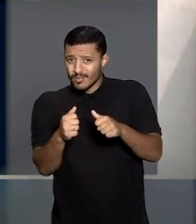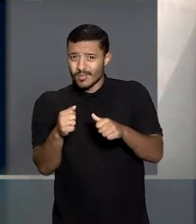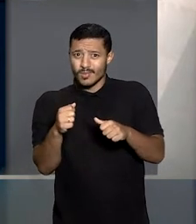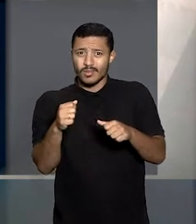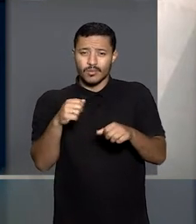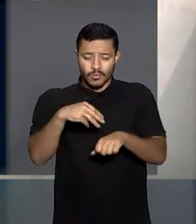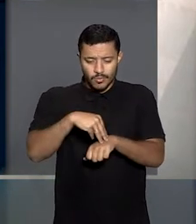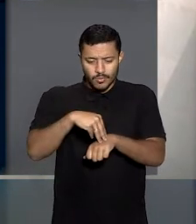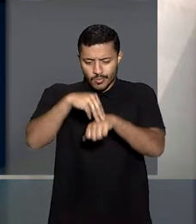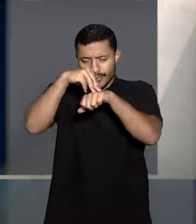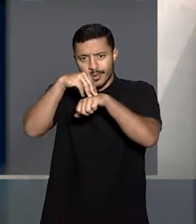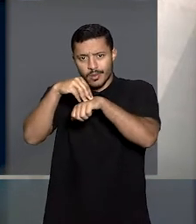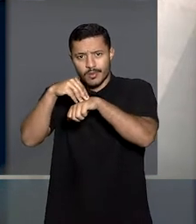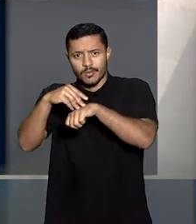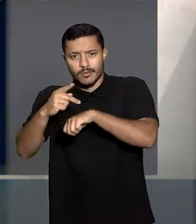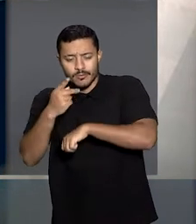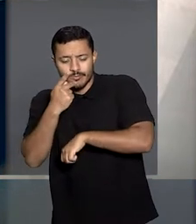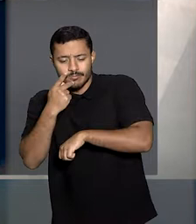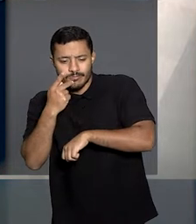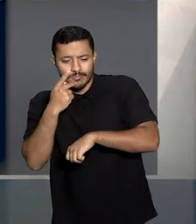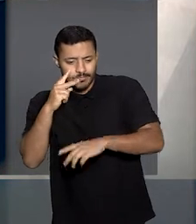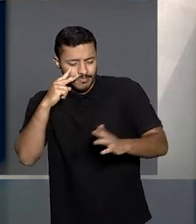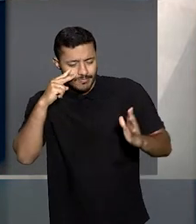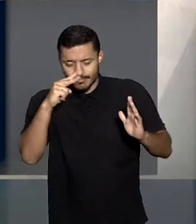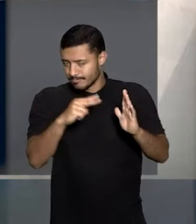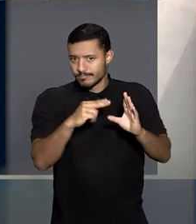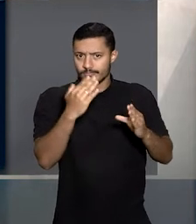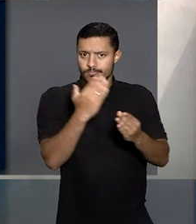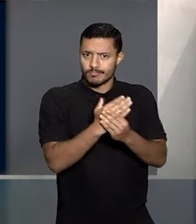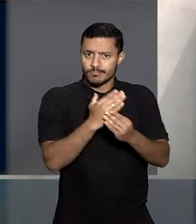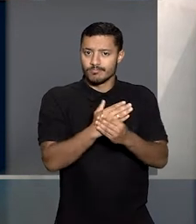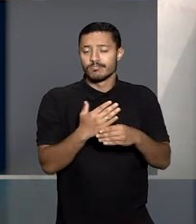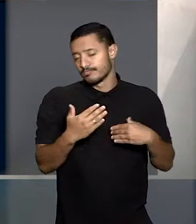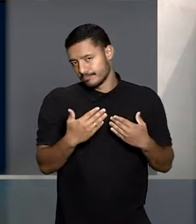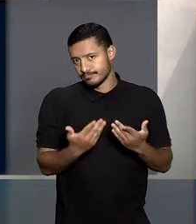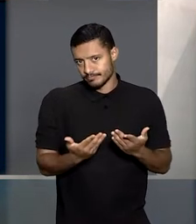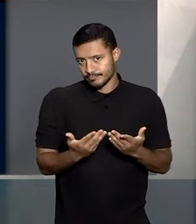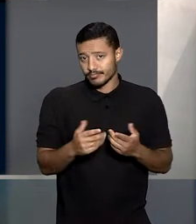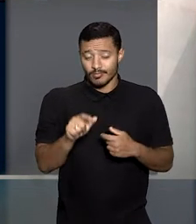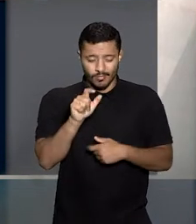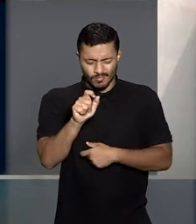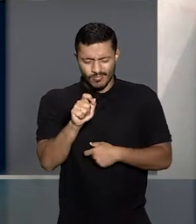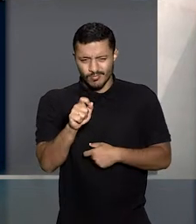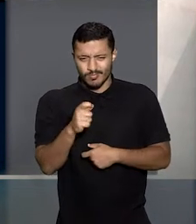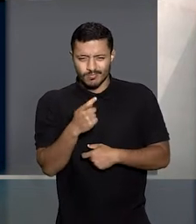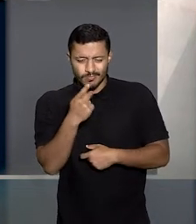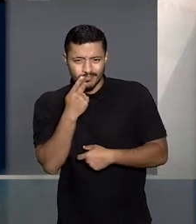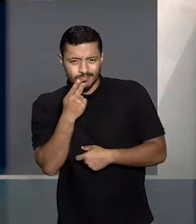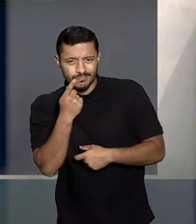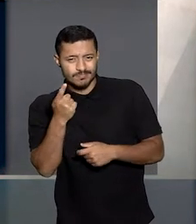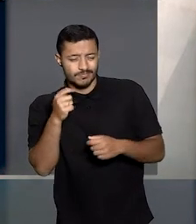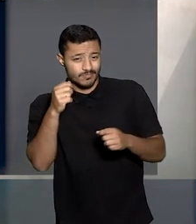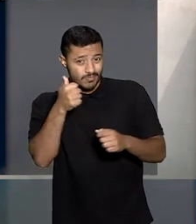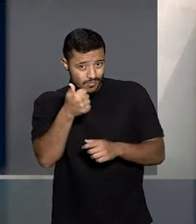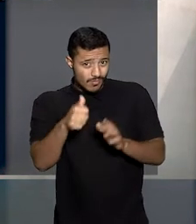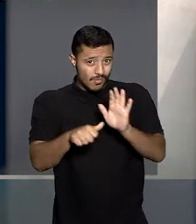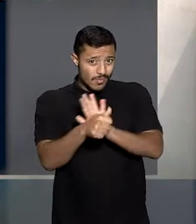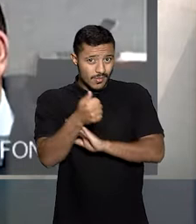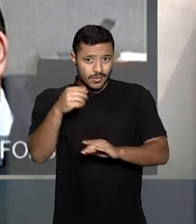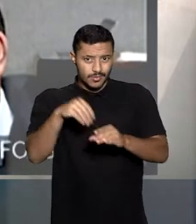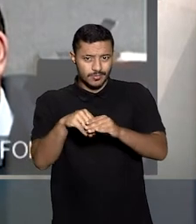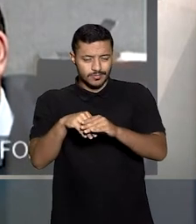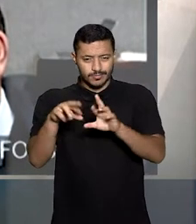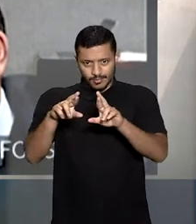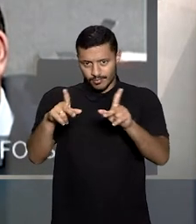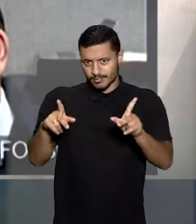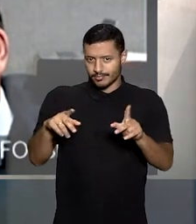sobre o magistrado designado para lavrar o acórdão, ou seja, aquele que proferiu o primeiro voto divergente.